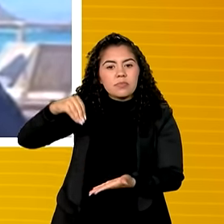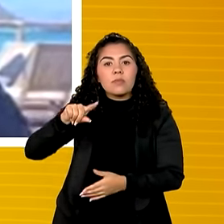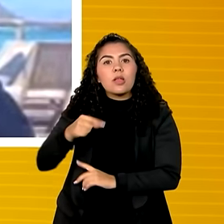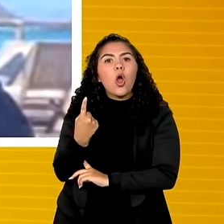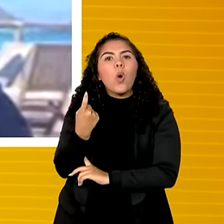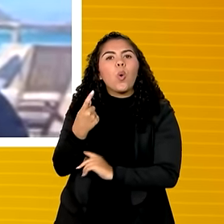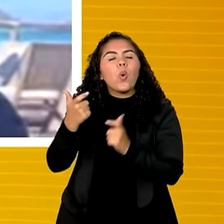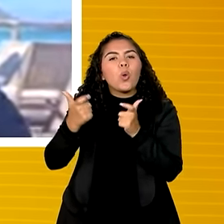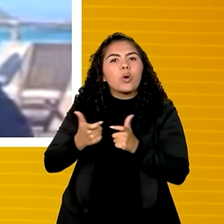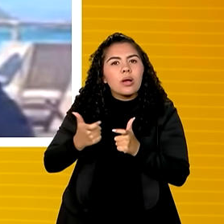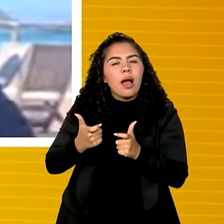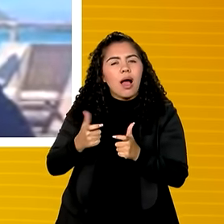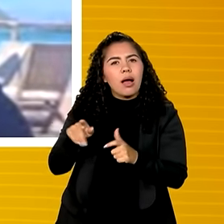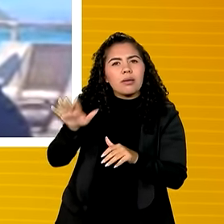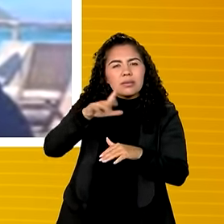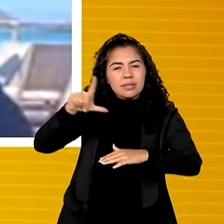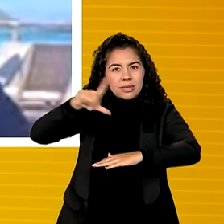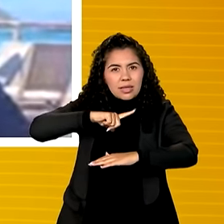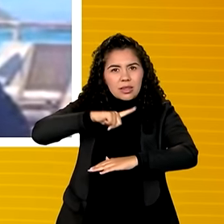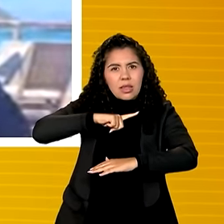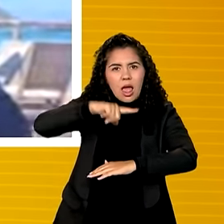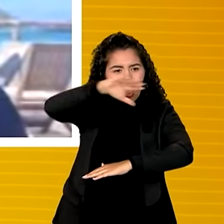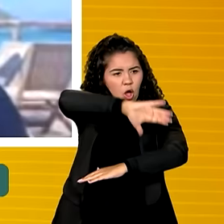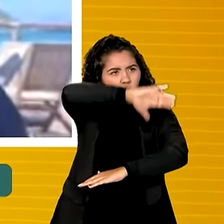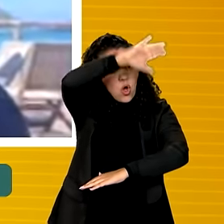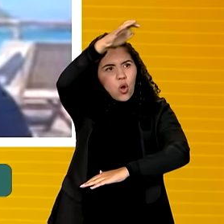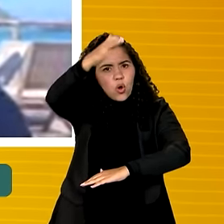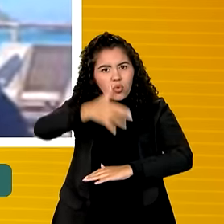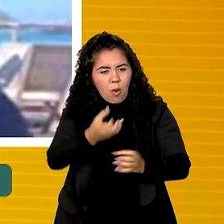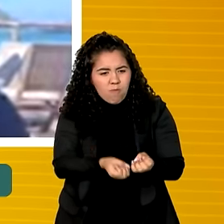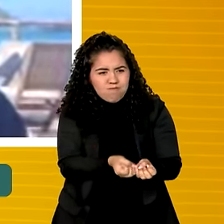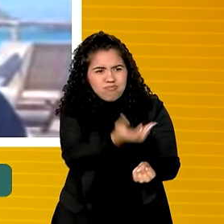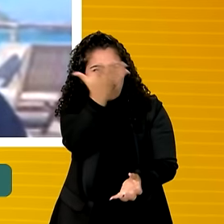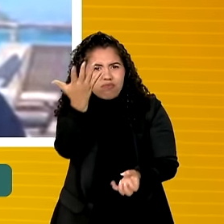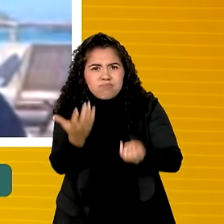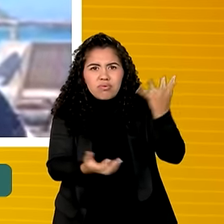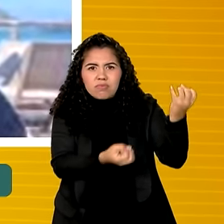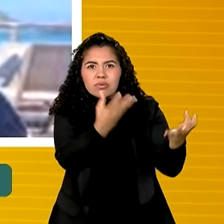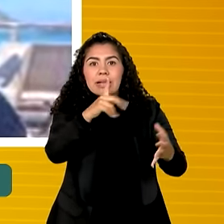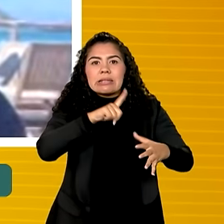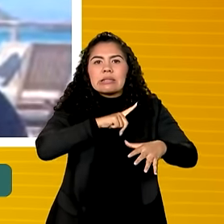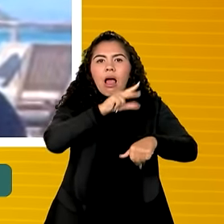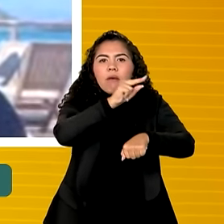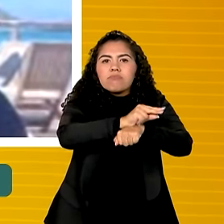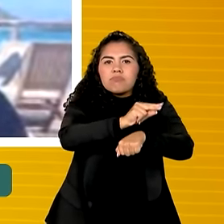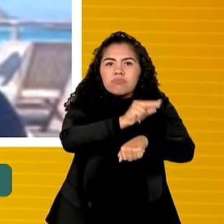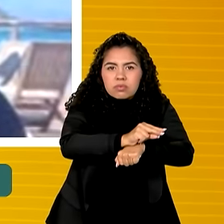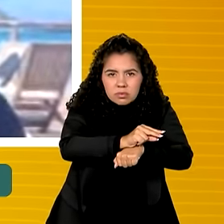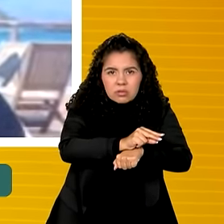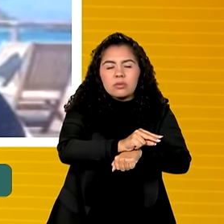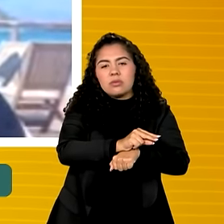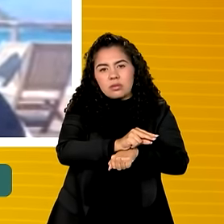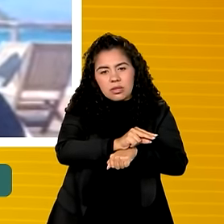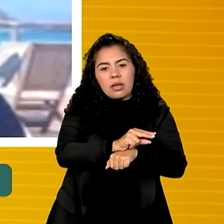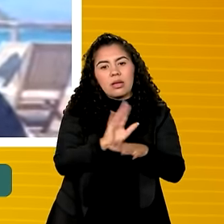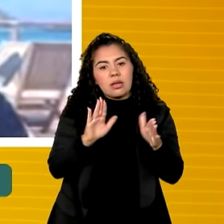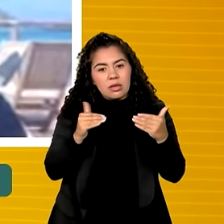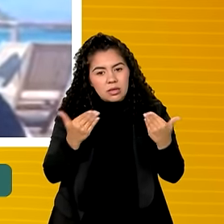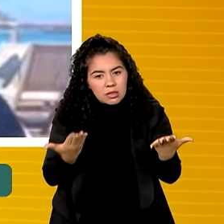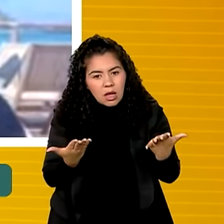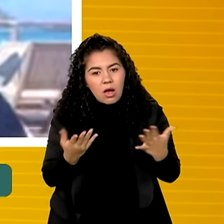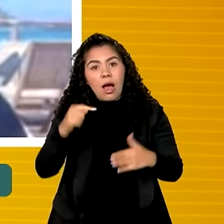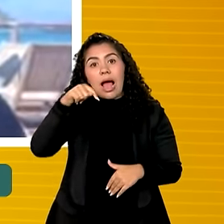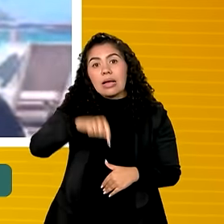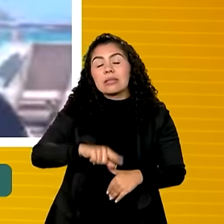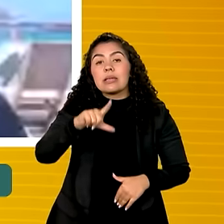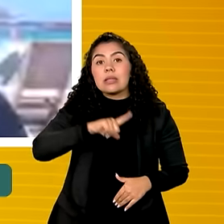onde é possível observar rochas vulcânicas quase que inteiramente preservadas. Então, aqui existe